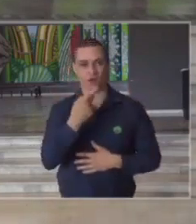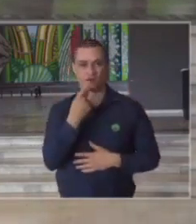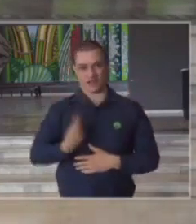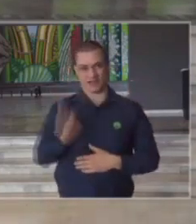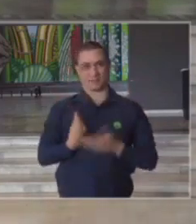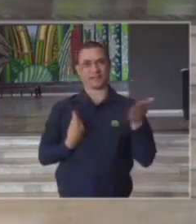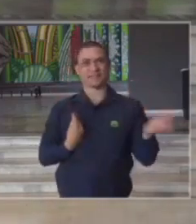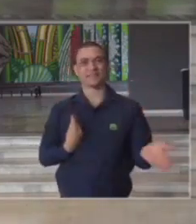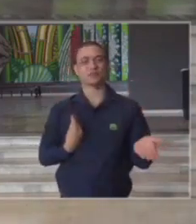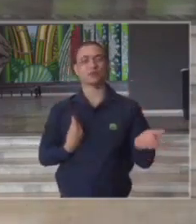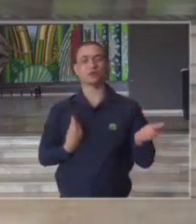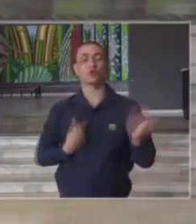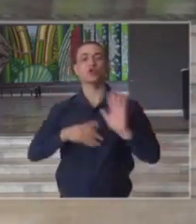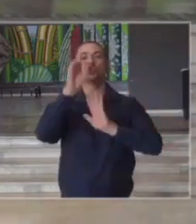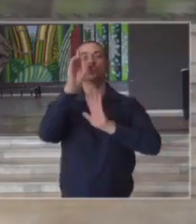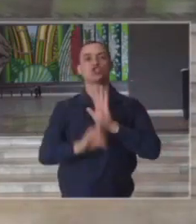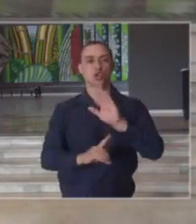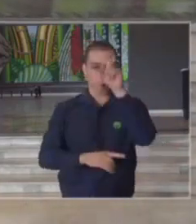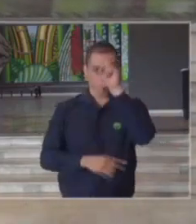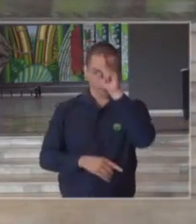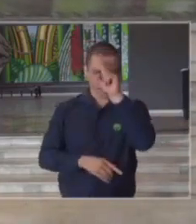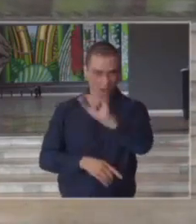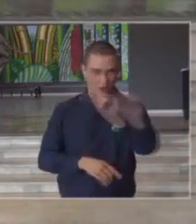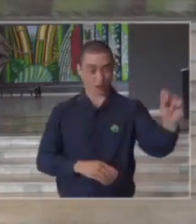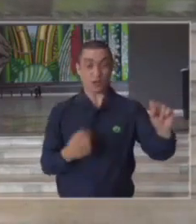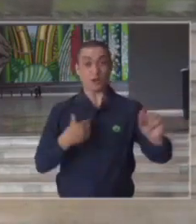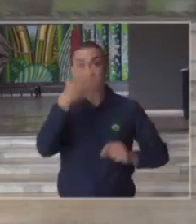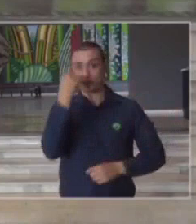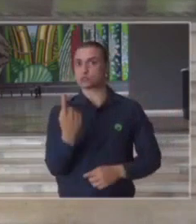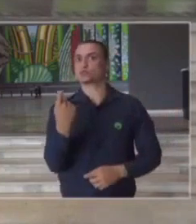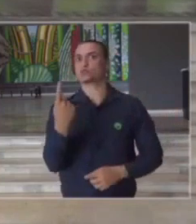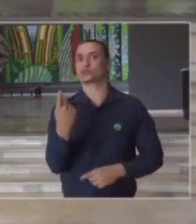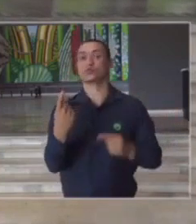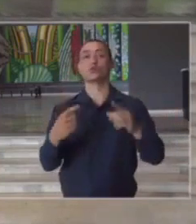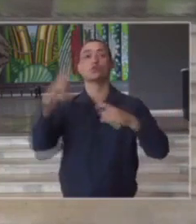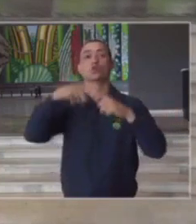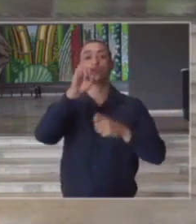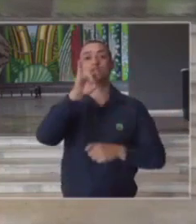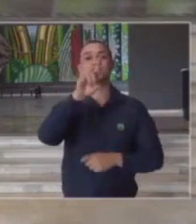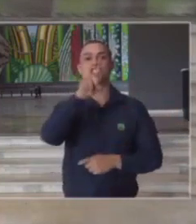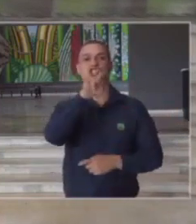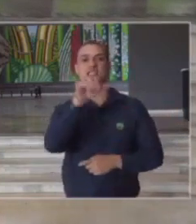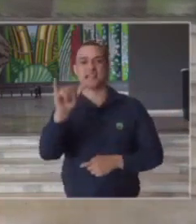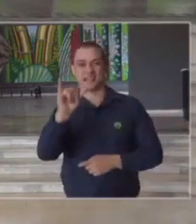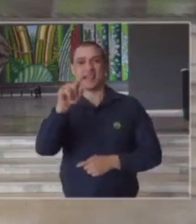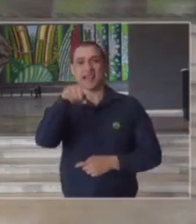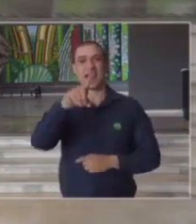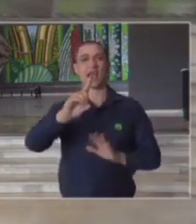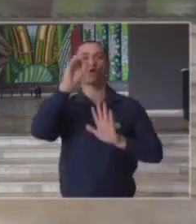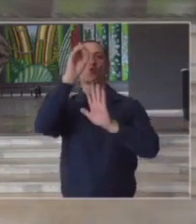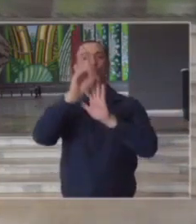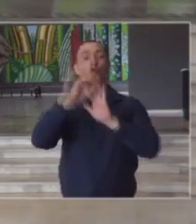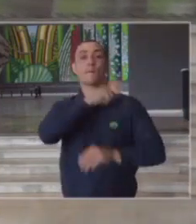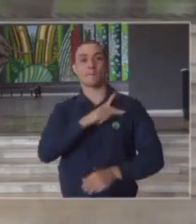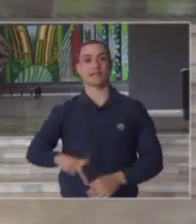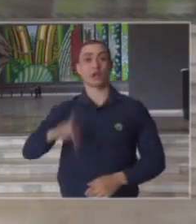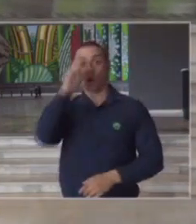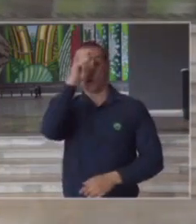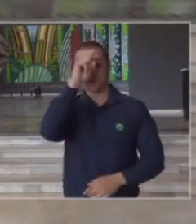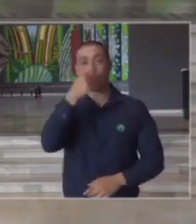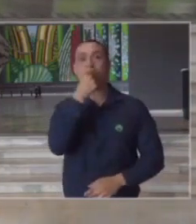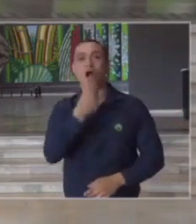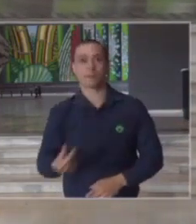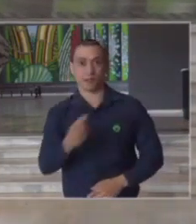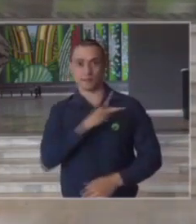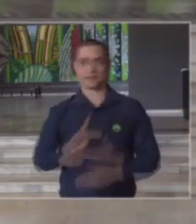a presença dos dirigentes dos hospitais deixei de citar a presença do doutor Sidney Klajner que é o presidente do hospital israelita